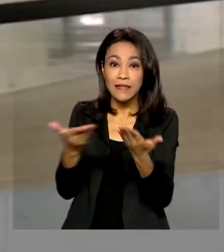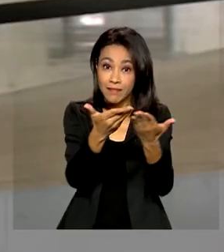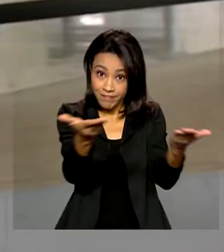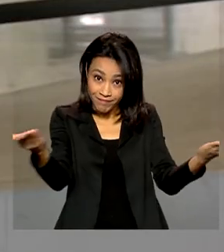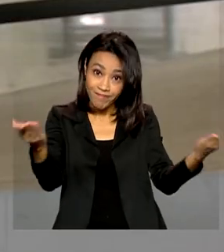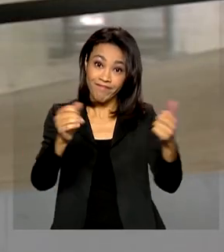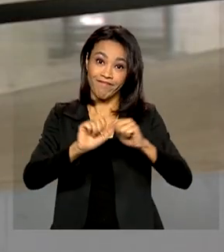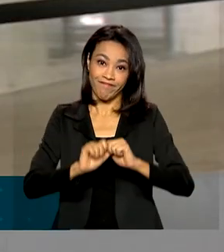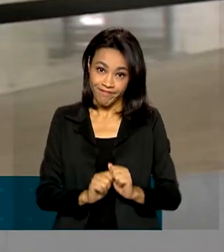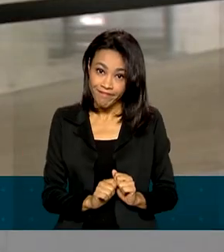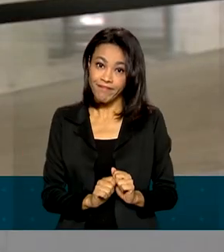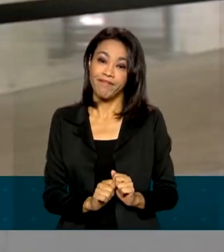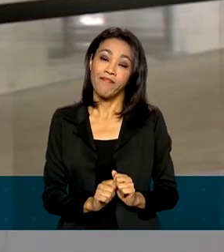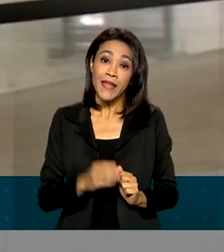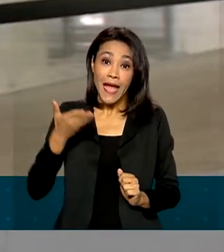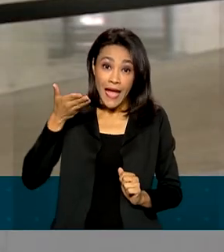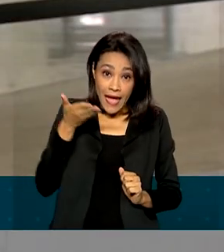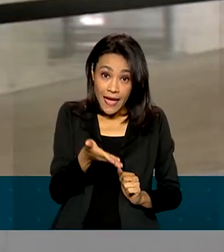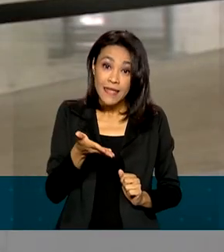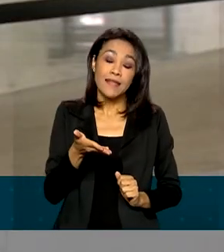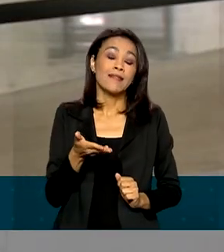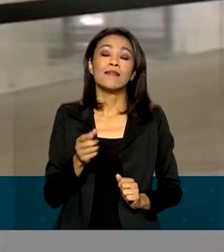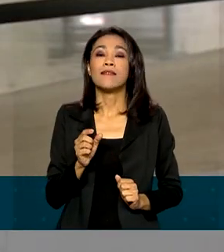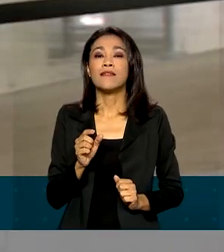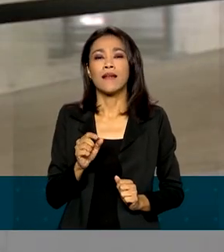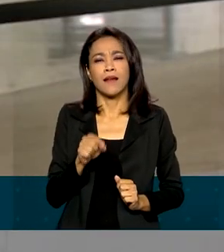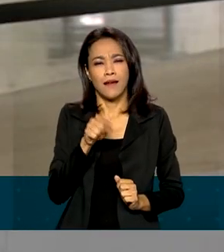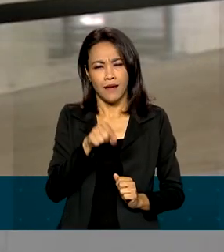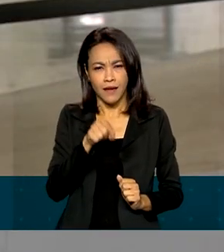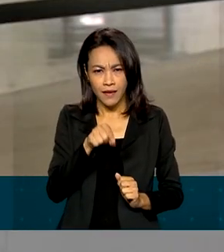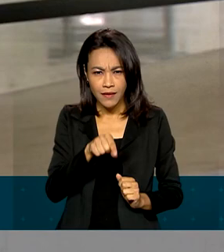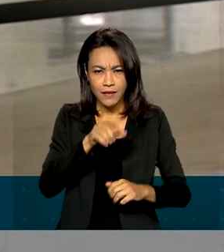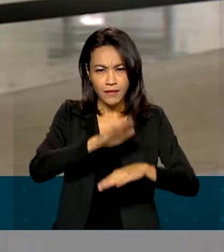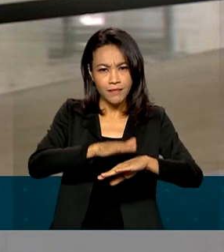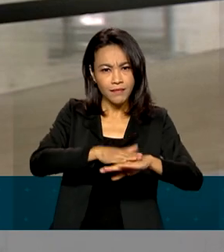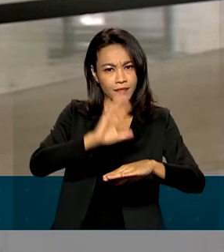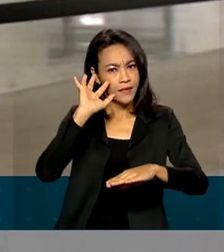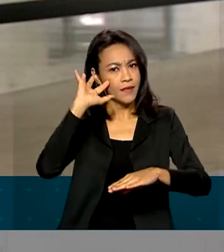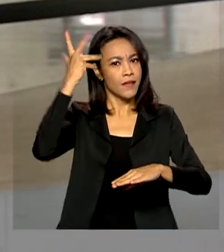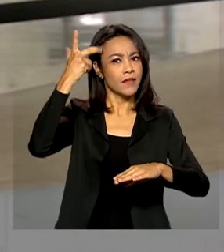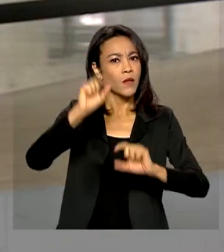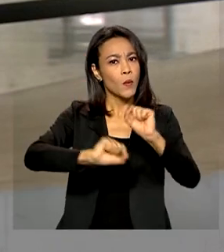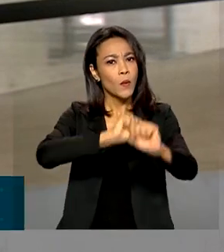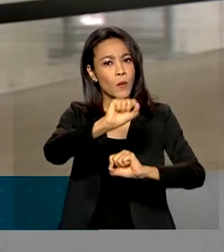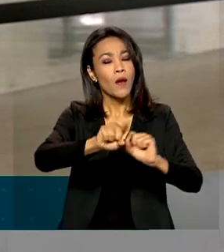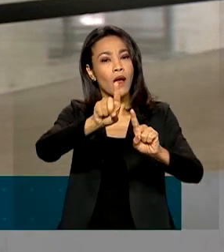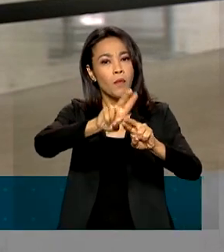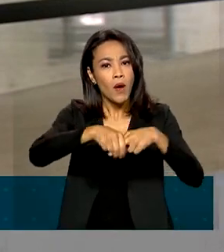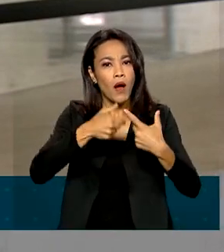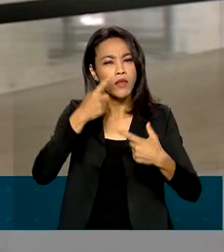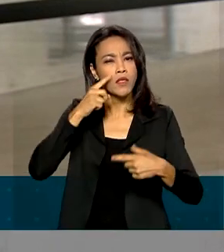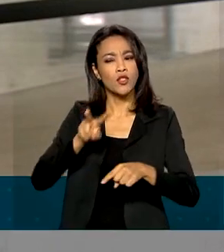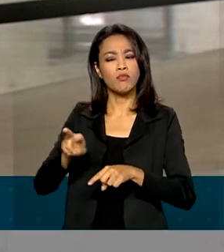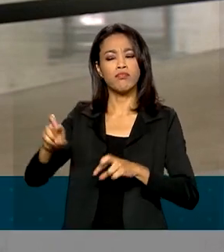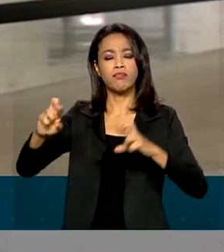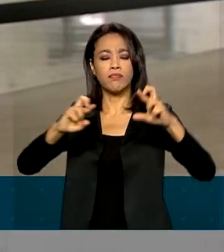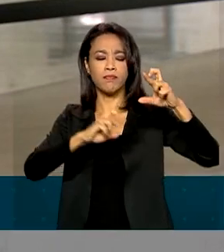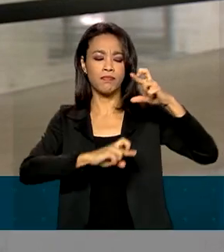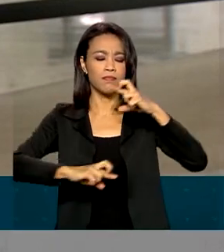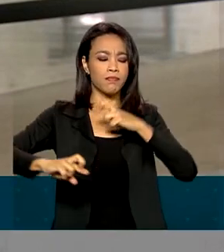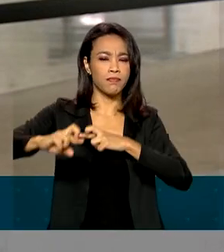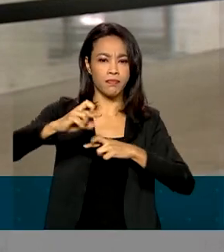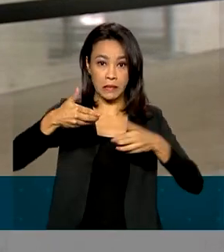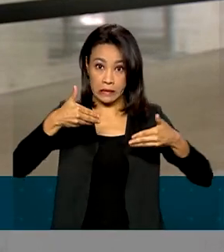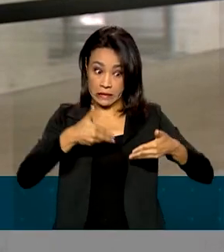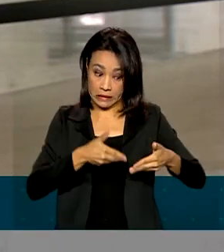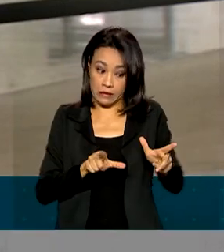Olha, esse resultado, a medida, aliás, é resultado de um monitoramento que a ANS faz para